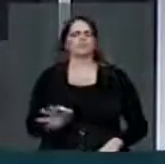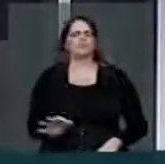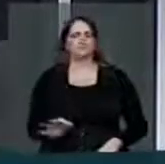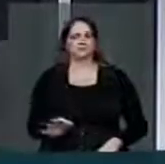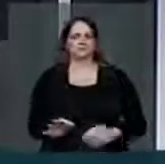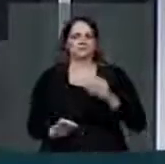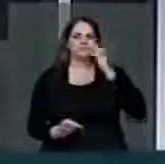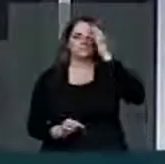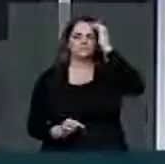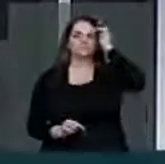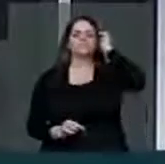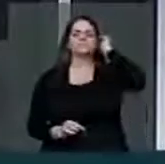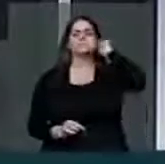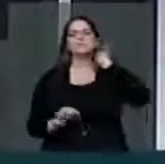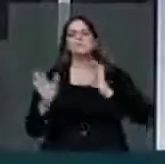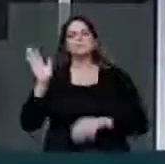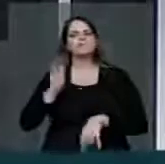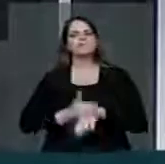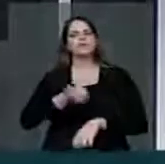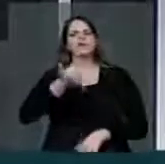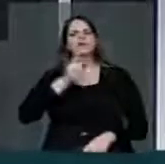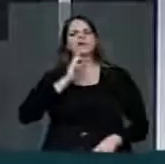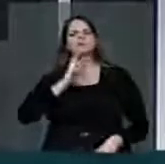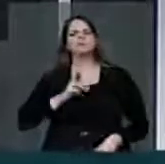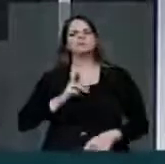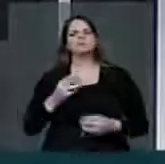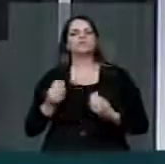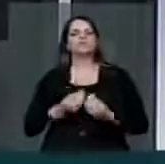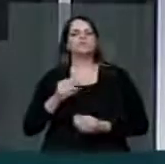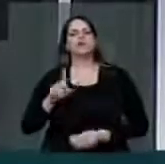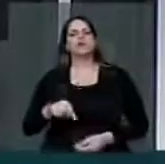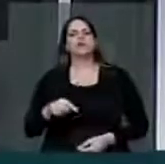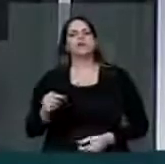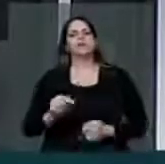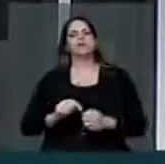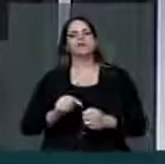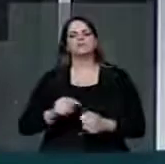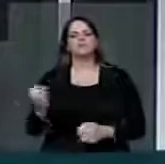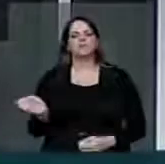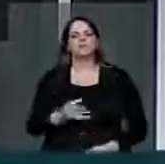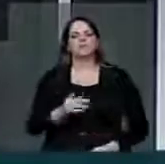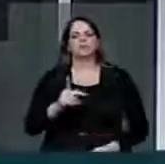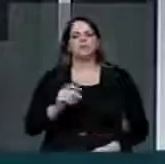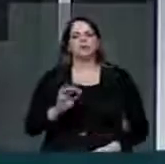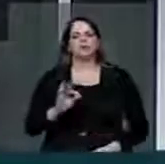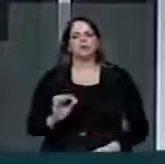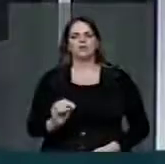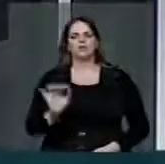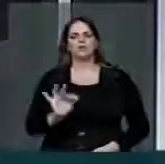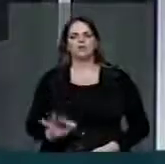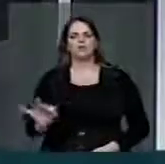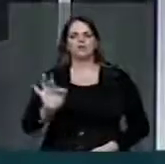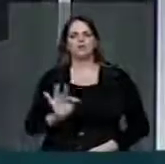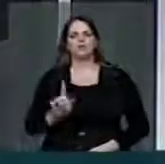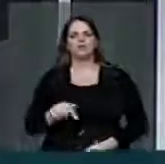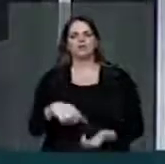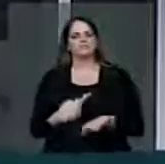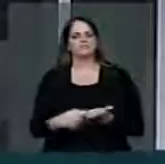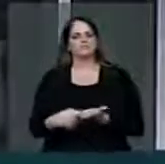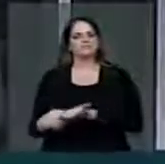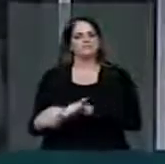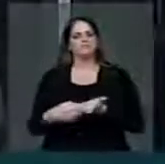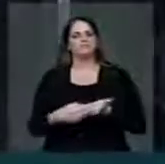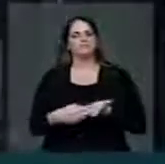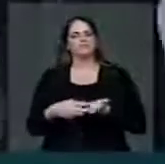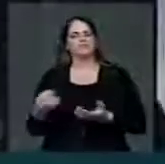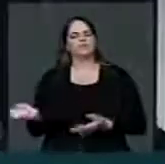grande solução do país é o novo pacto federativo. Dando mais recursos para os municípios, eles